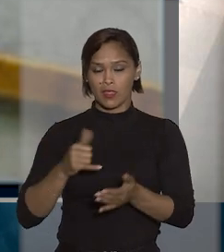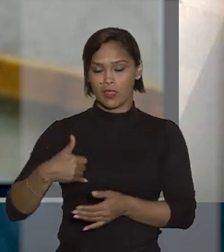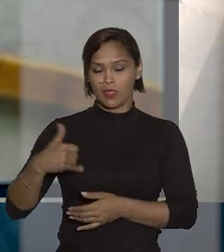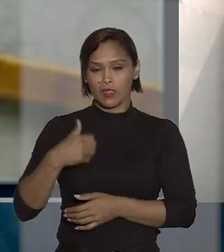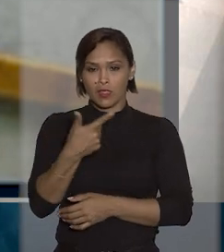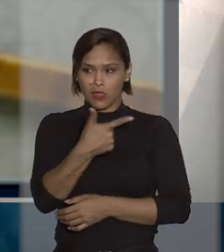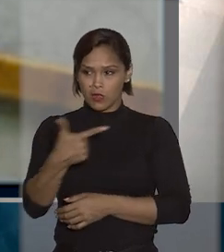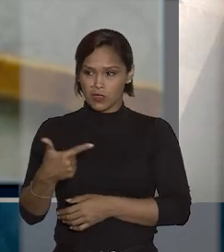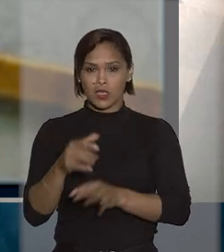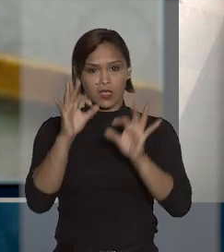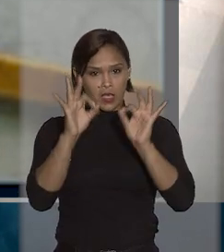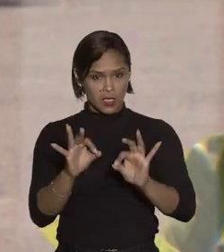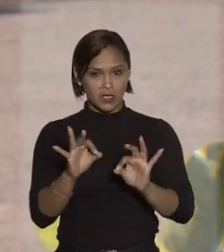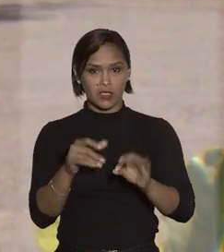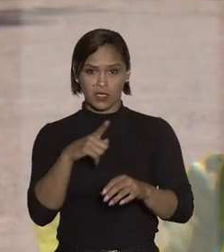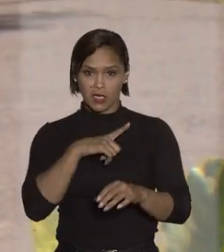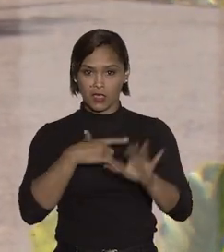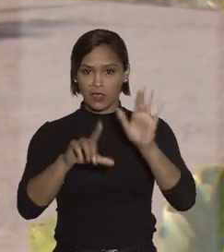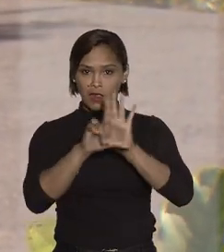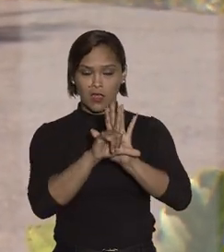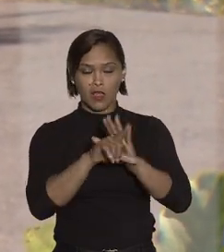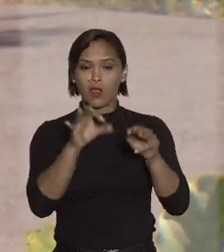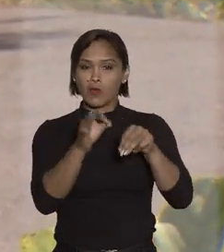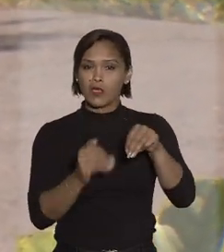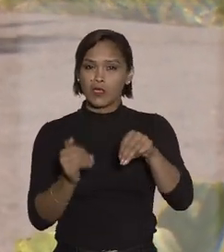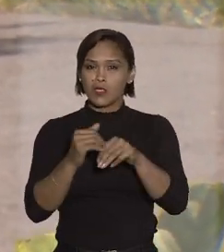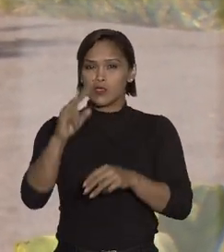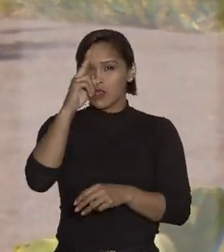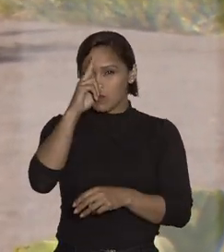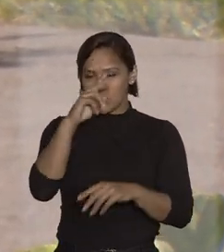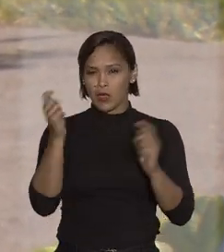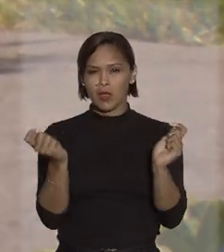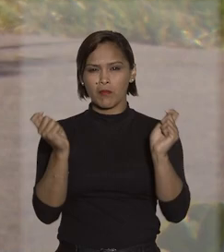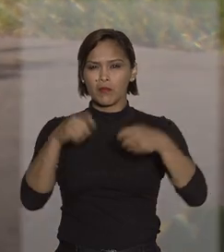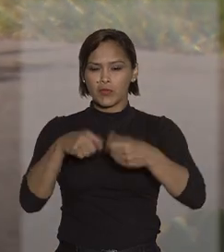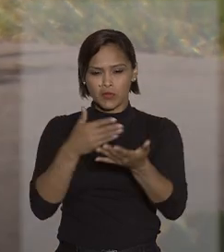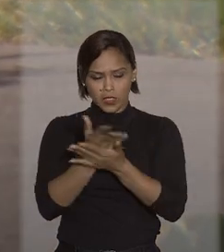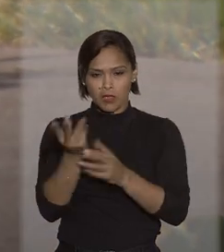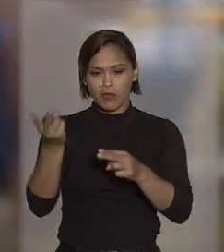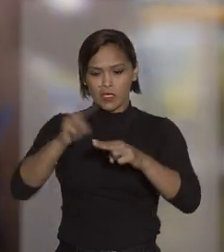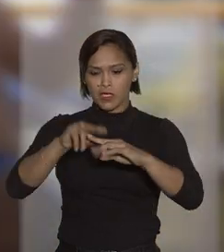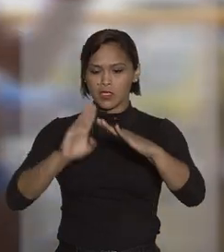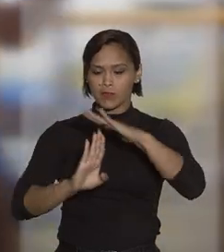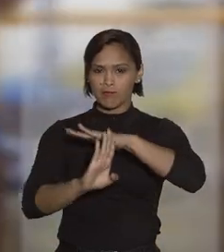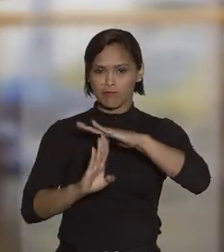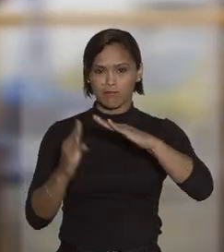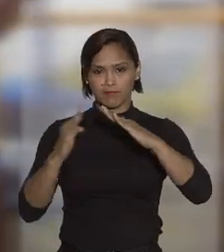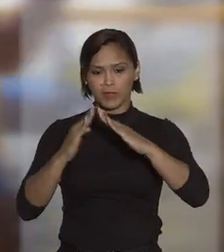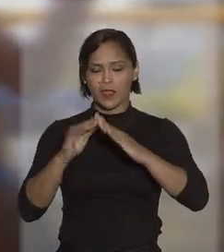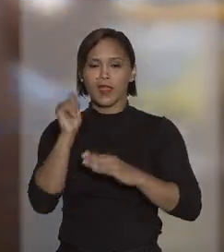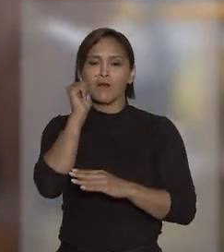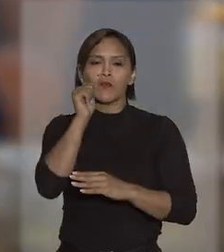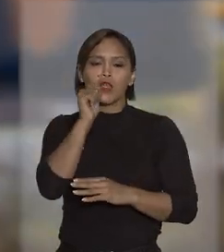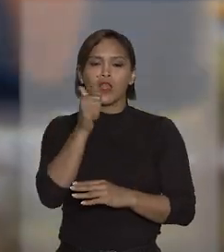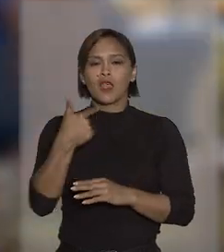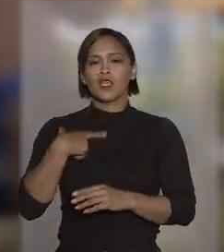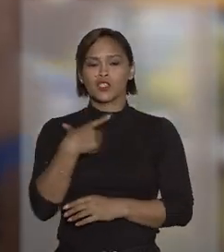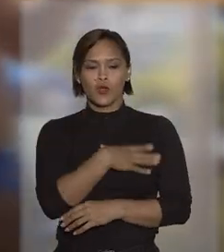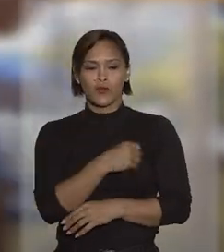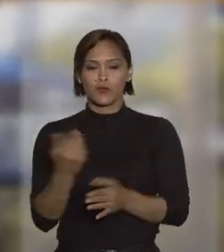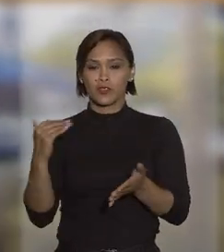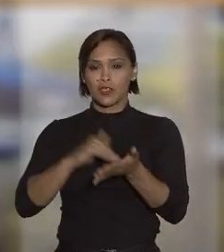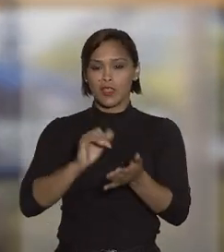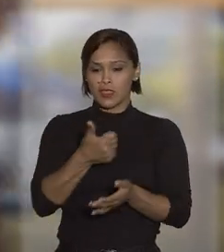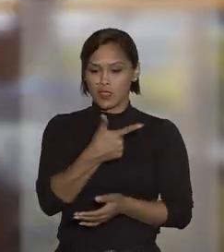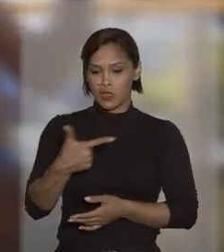anos é presumida. O ministro salientou que é cabível a concessão de prisão domiciliar a mulheres com filhos de até